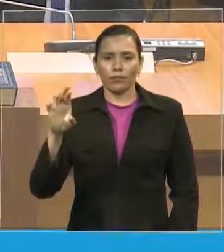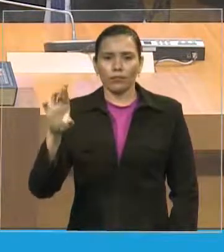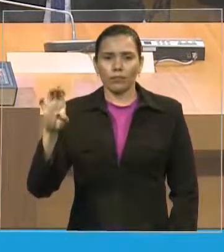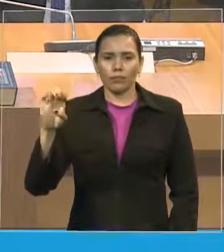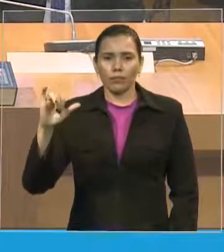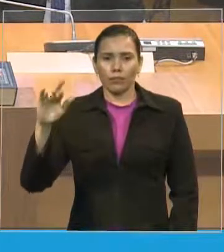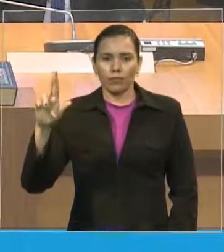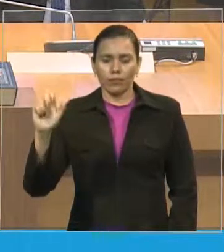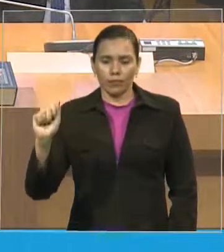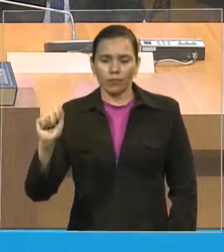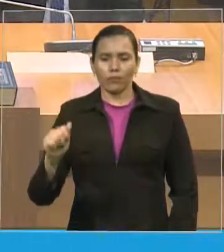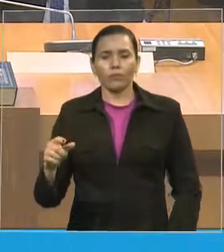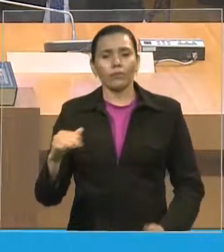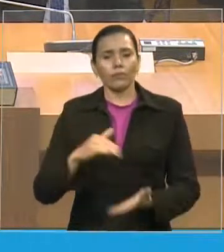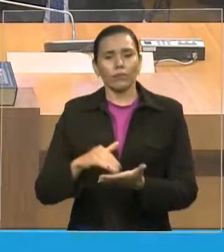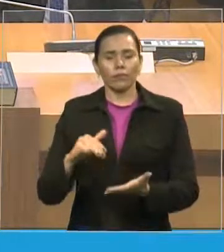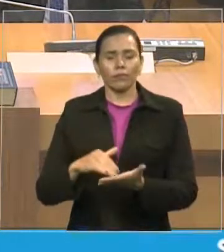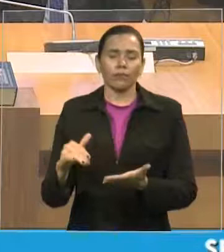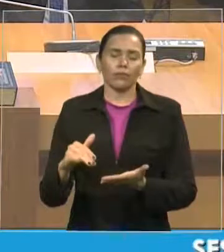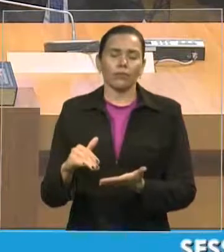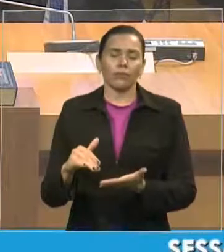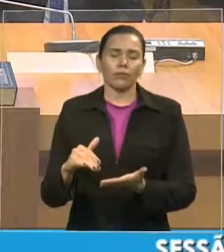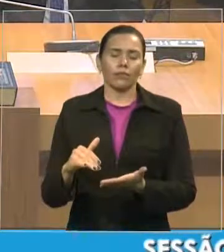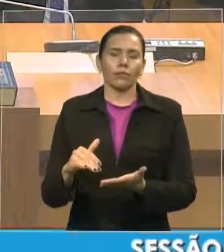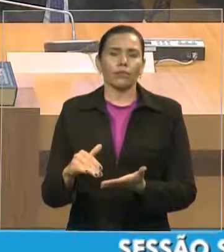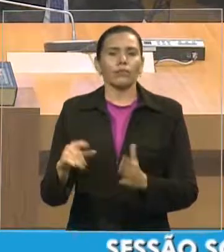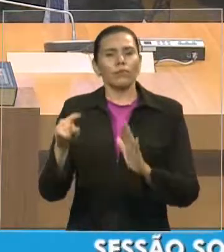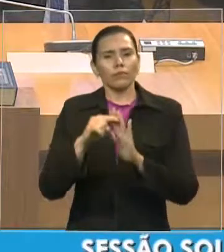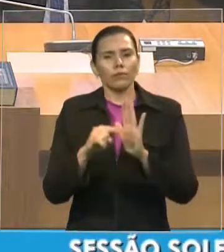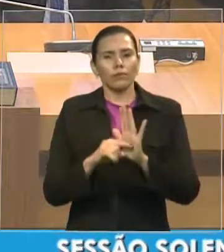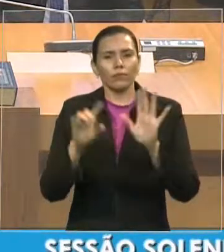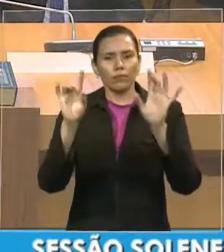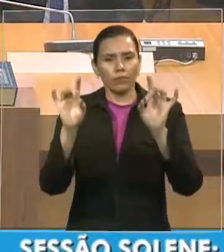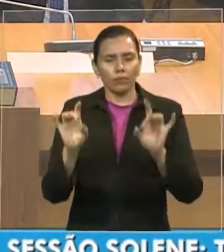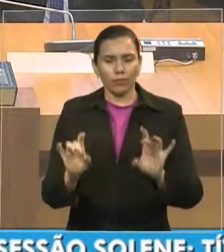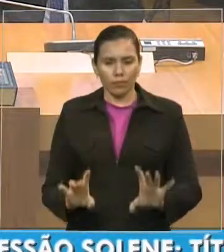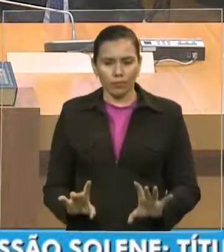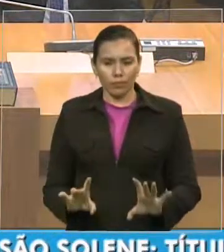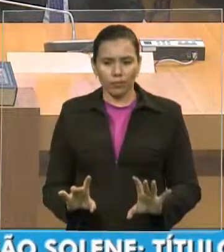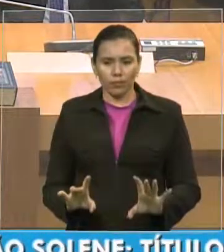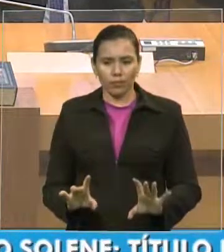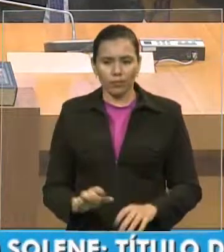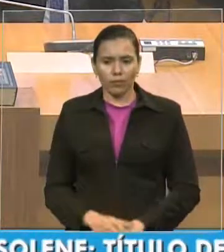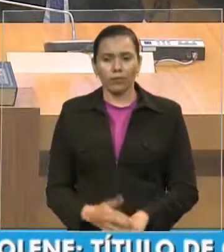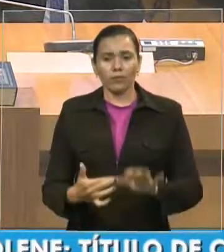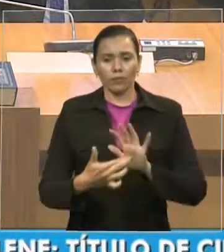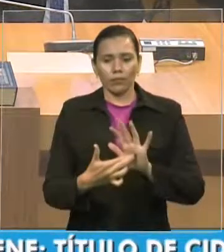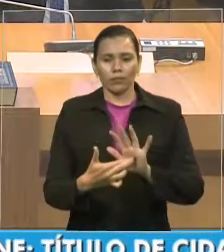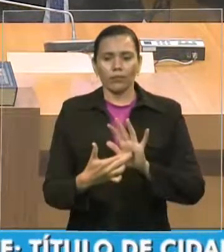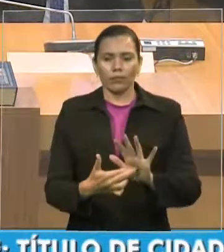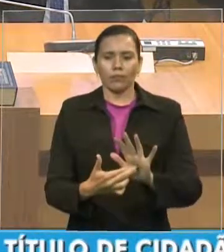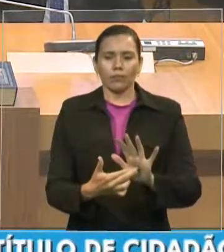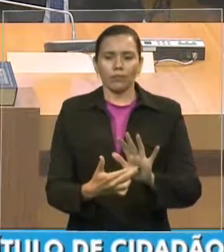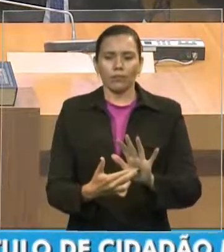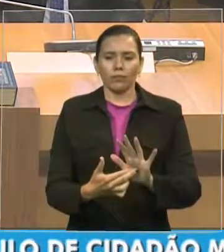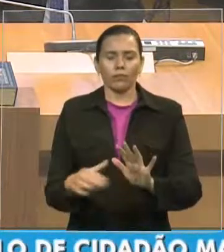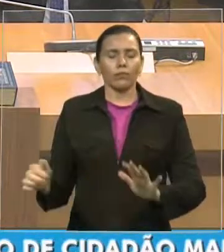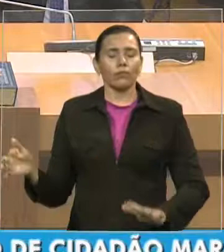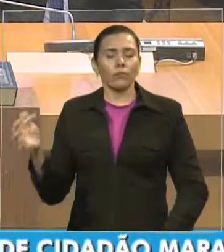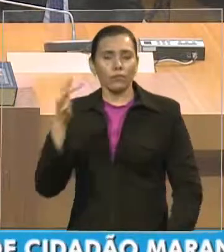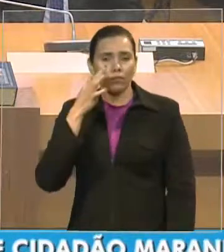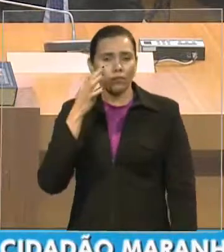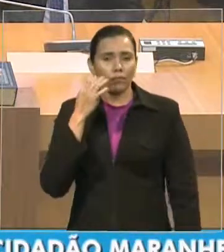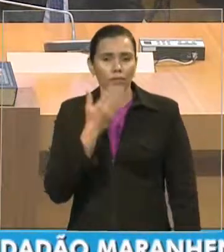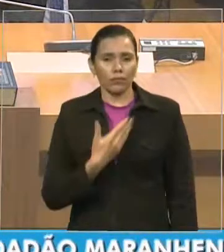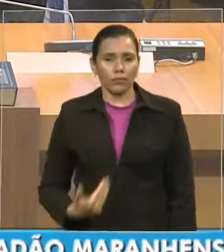de projetos especiais, nesta solenidade, representando sua excelência, senhor governador